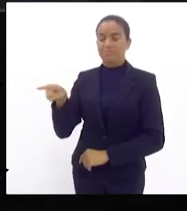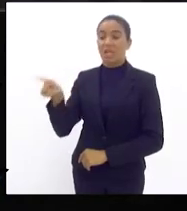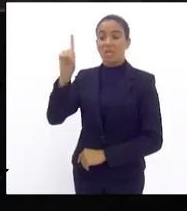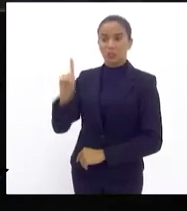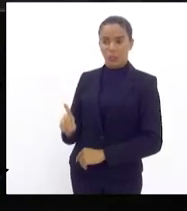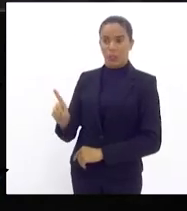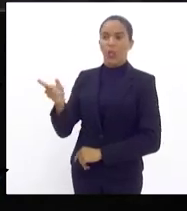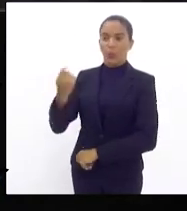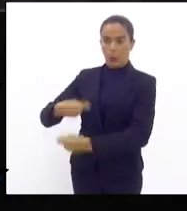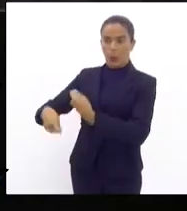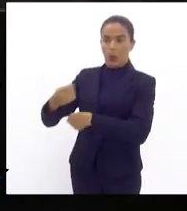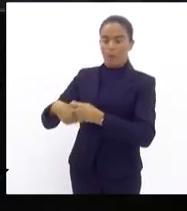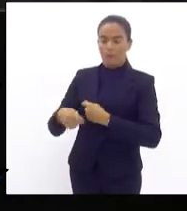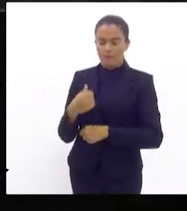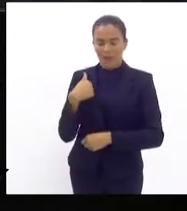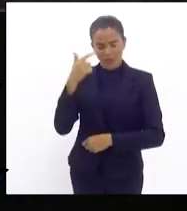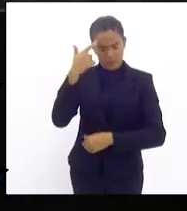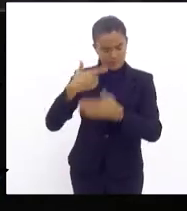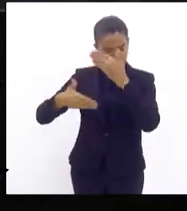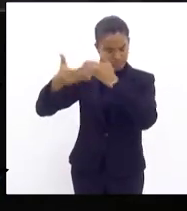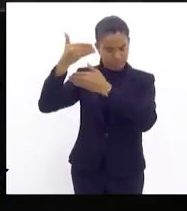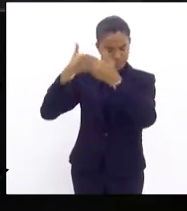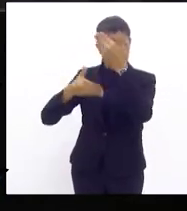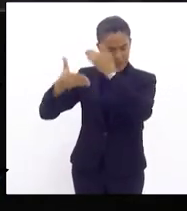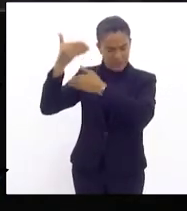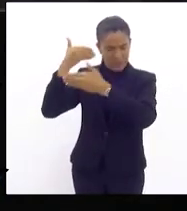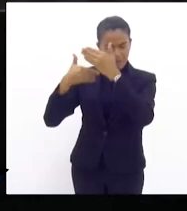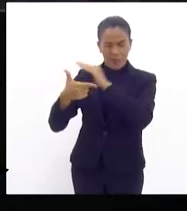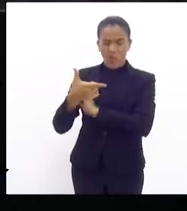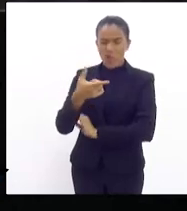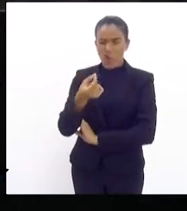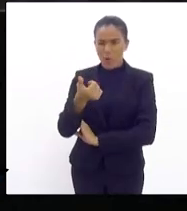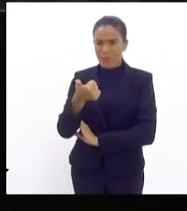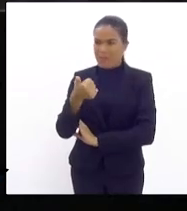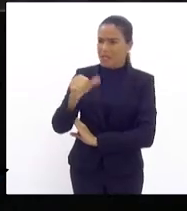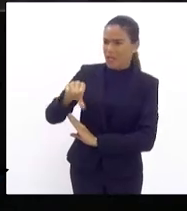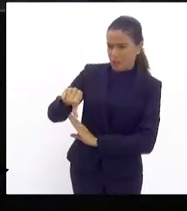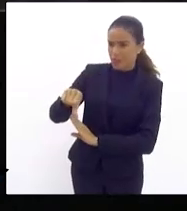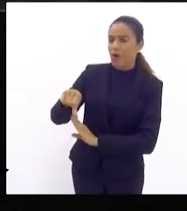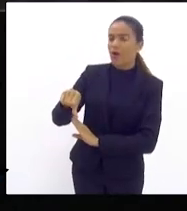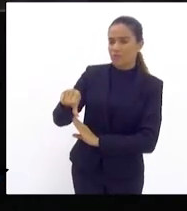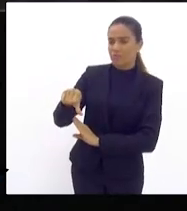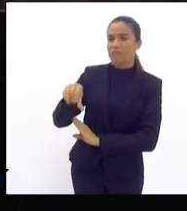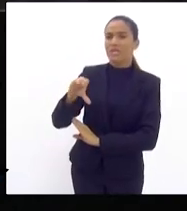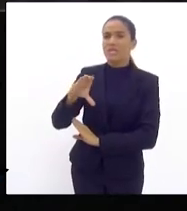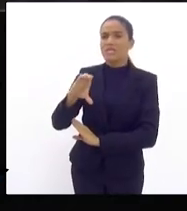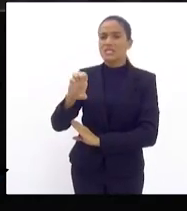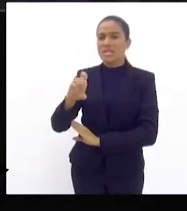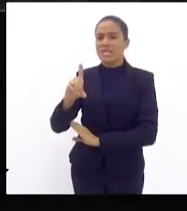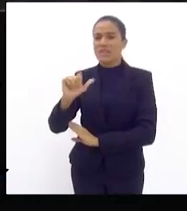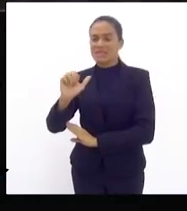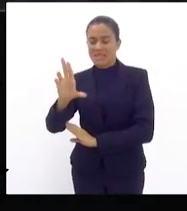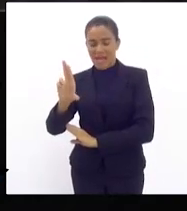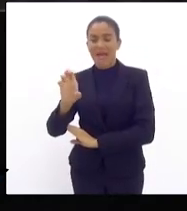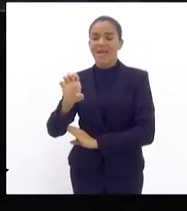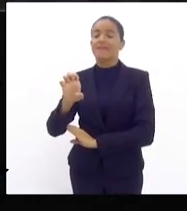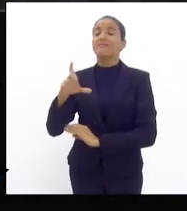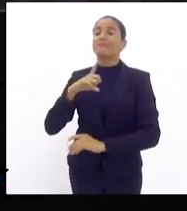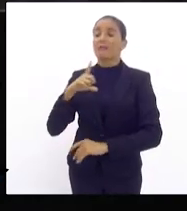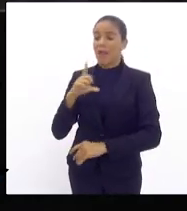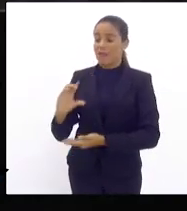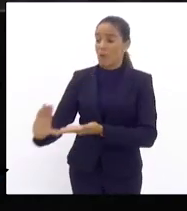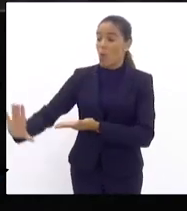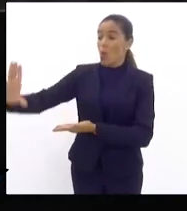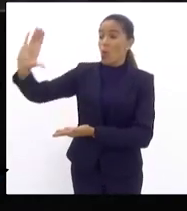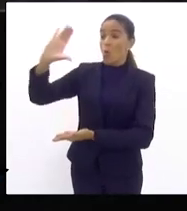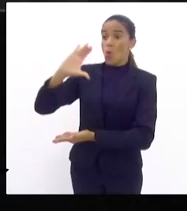aí eu fiz fazer um retrospecto aqui na minha cabeça em 2019 a CEDAI teve um lucro líquido de 1 bilhão 2019